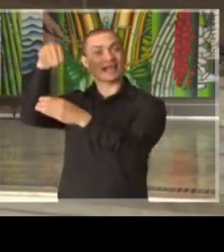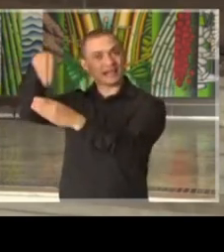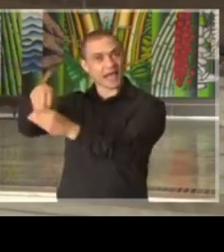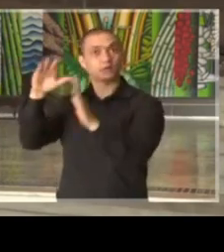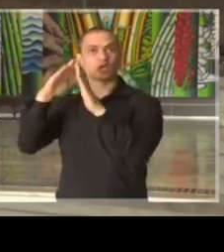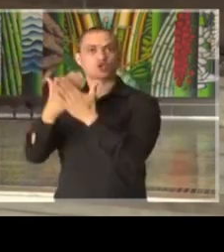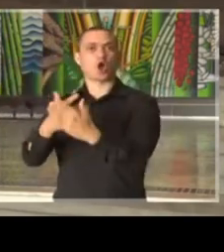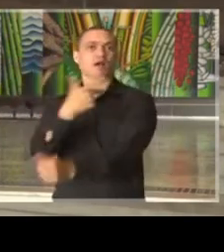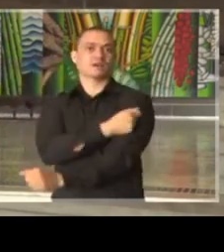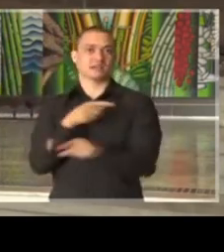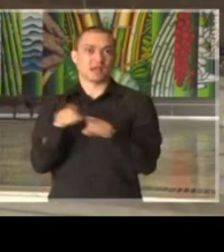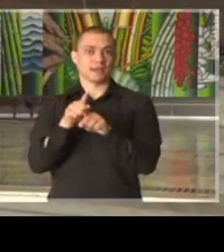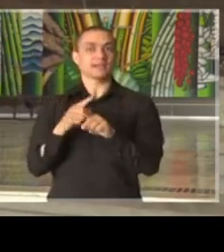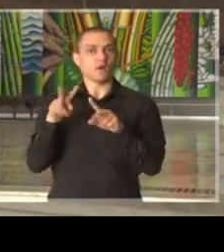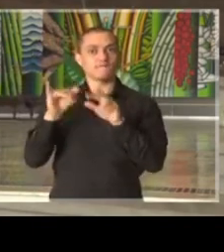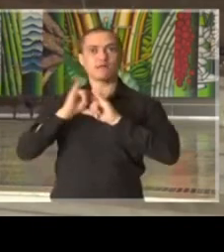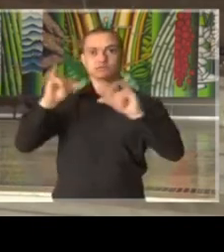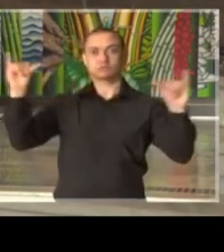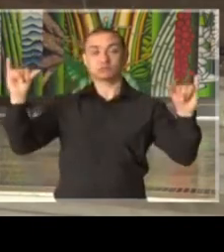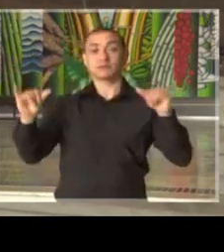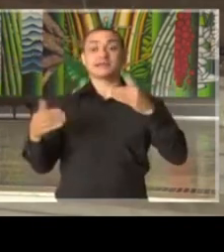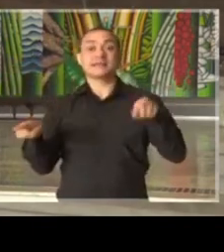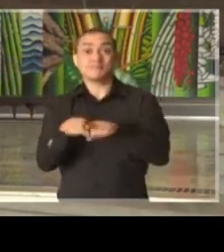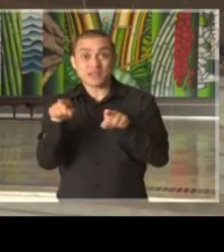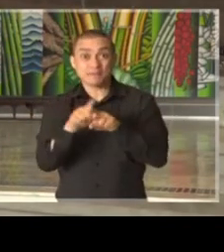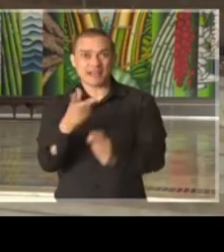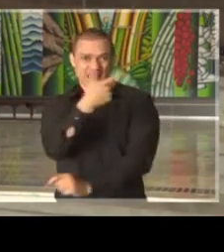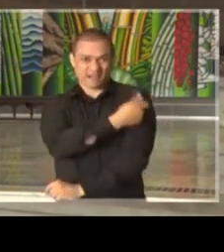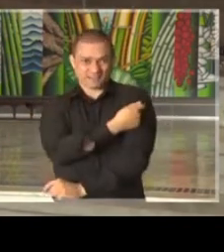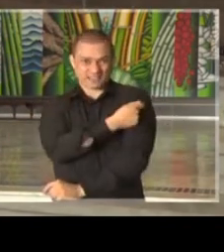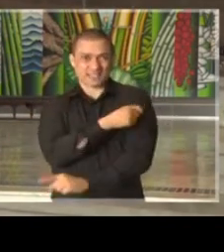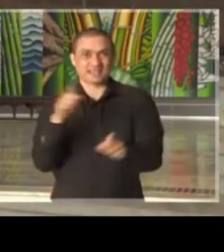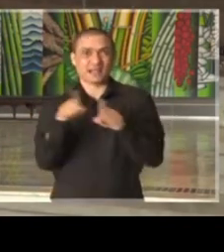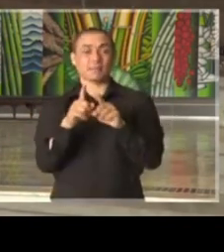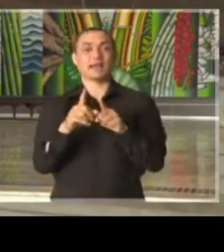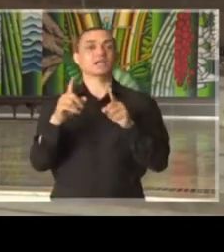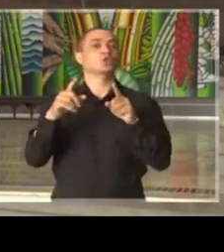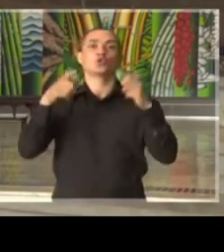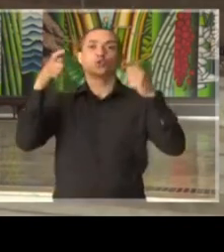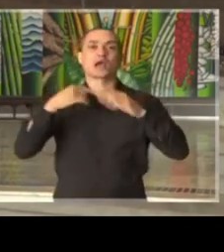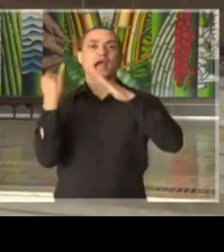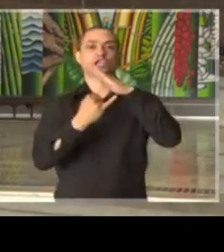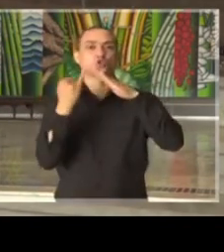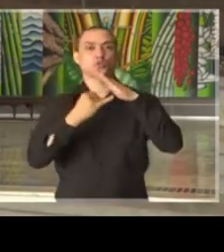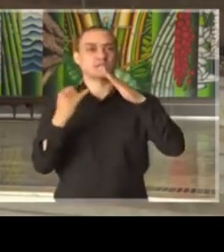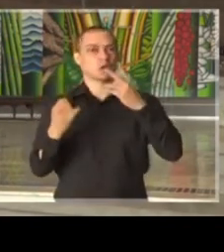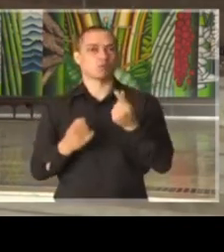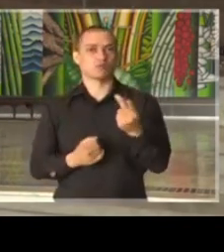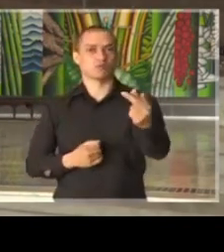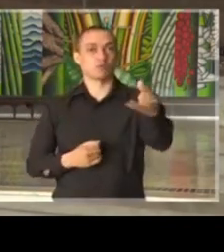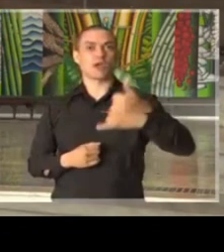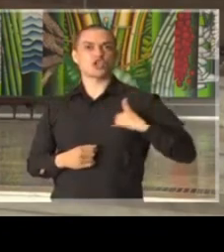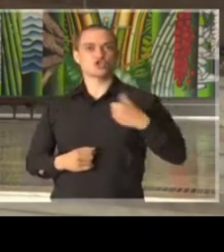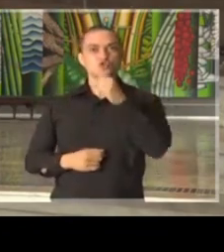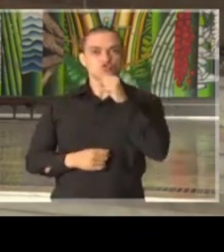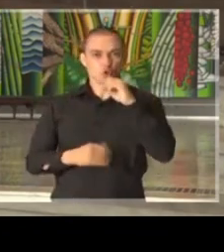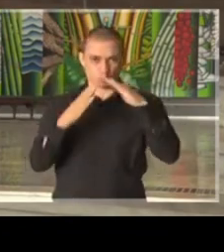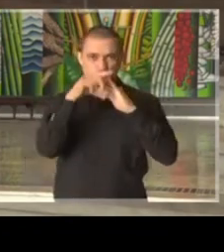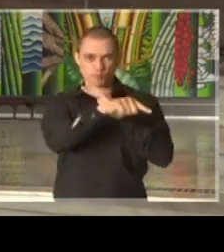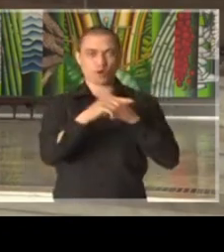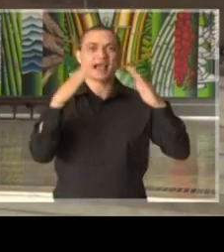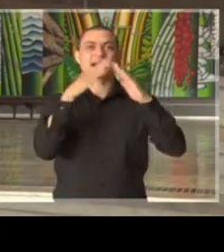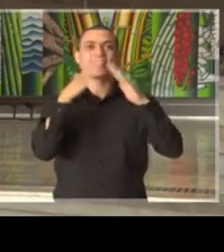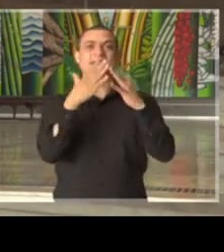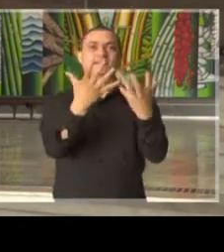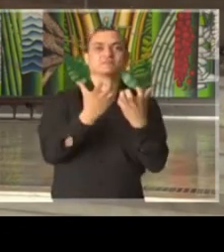nesse processo. Também vamos fazer vacinação em instituições de longa permanência para idoso, casas de